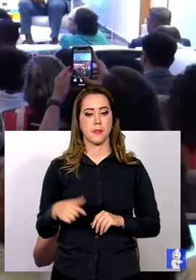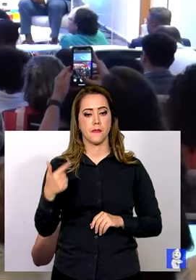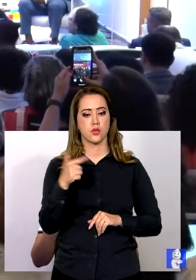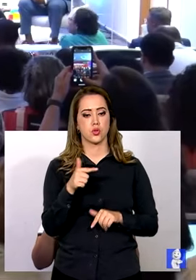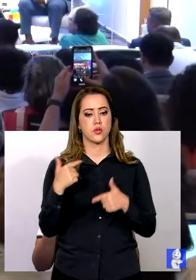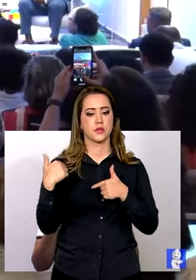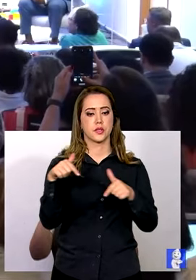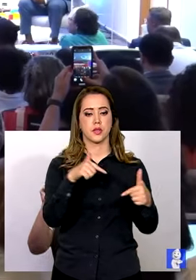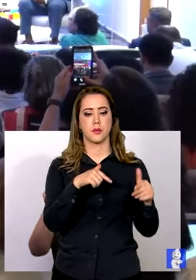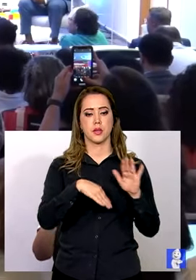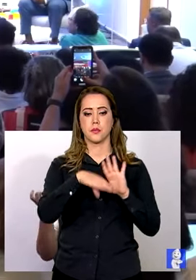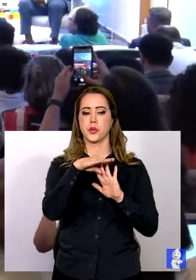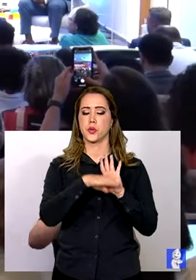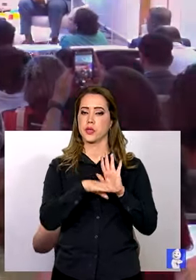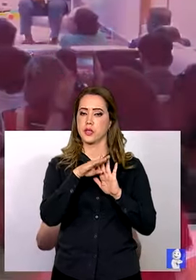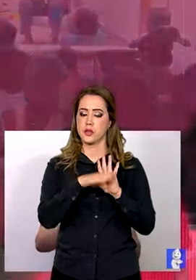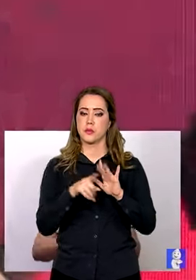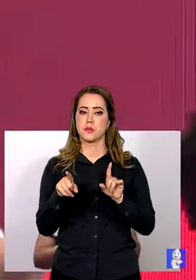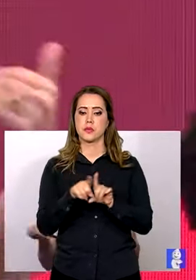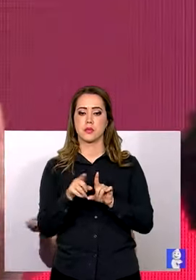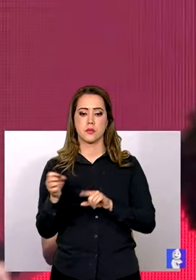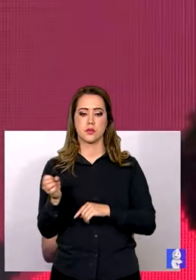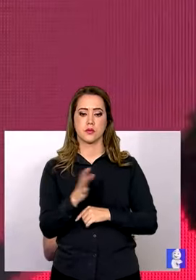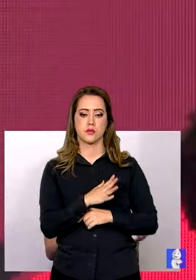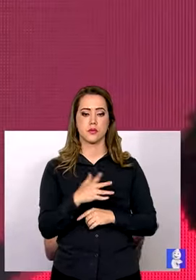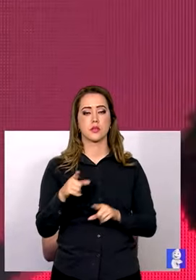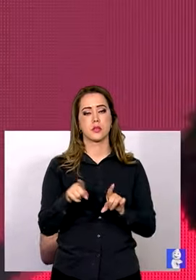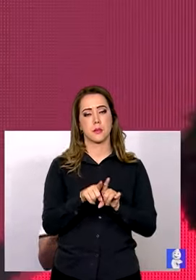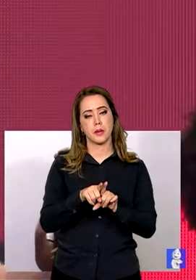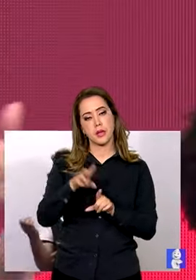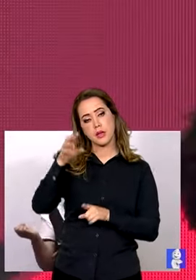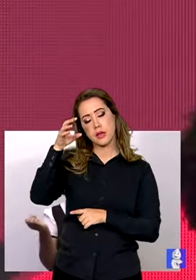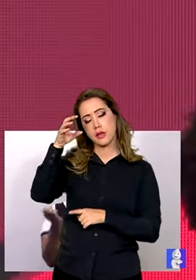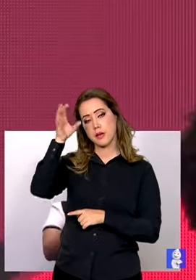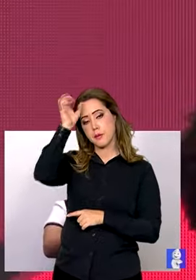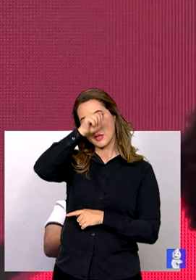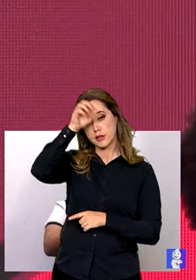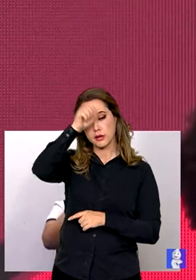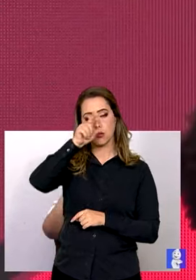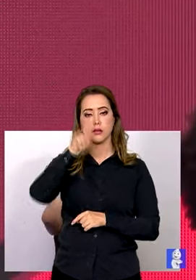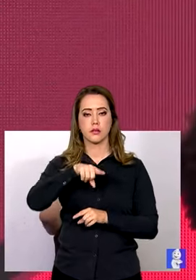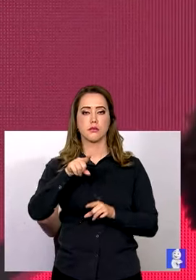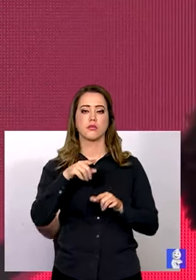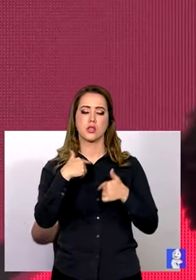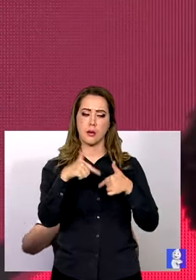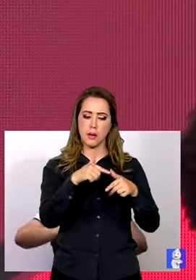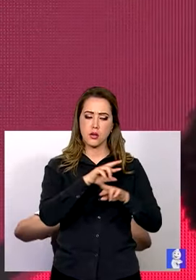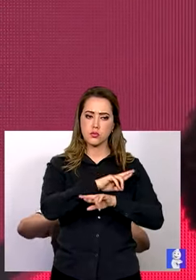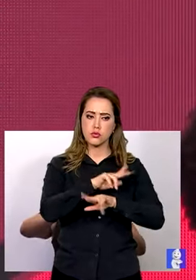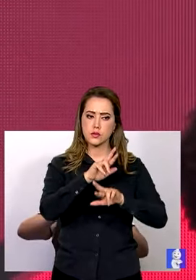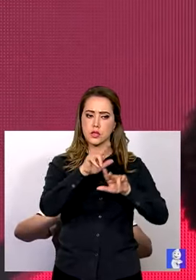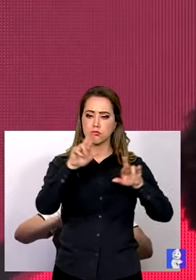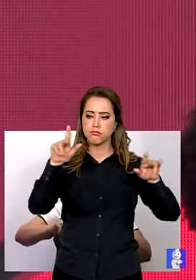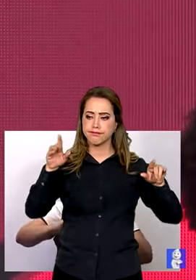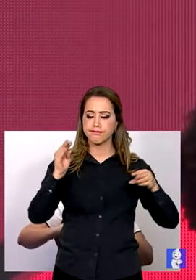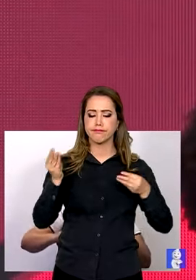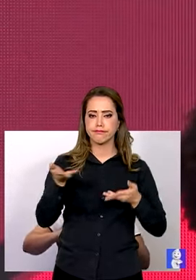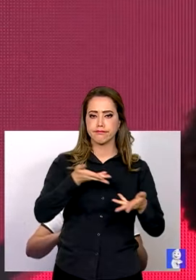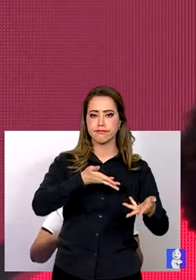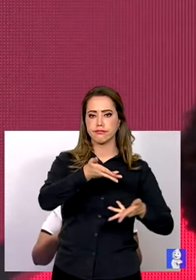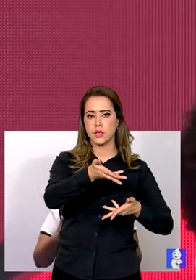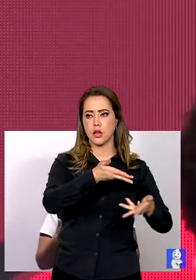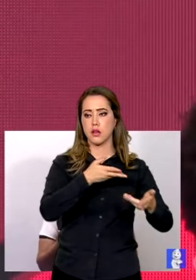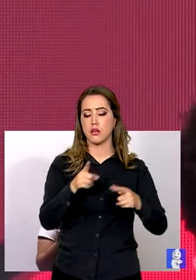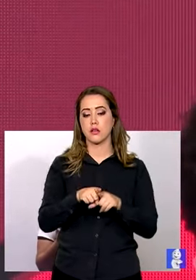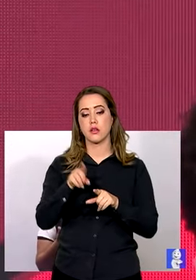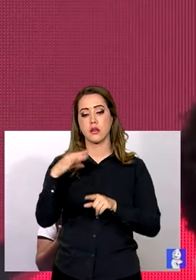retomar programas, mas também inovar, também aprender, também fazer diferente. Isso eu faço